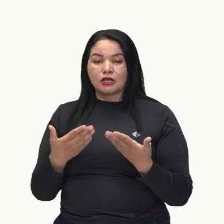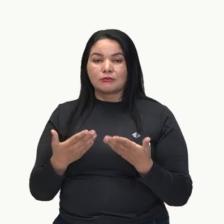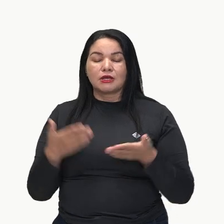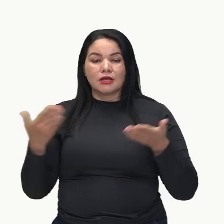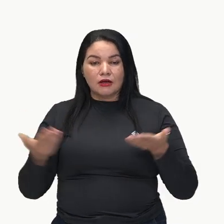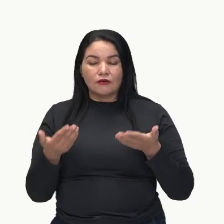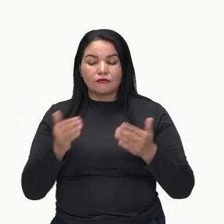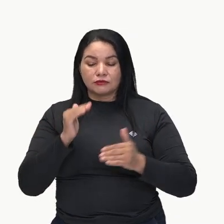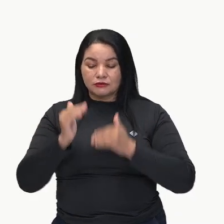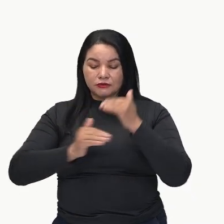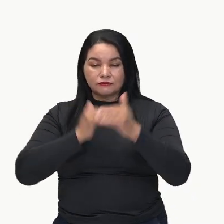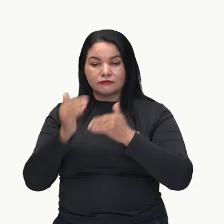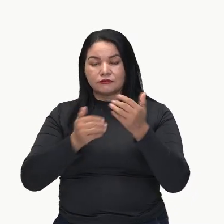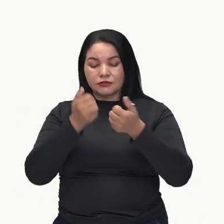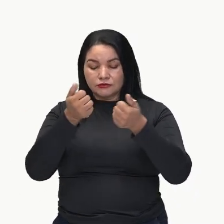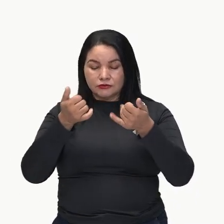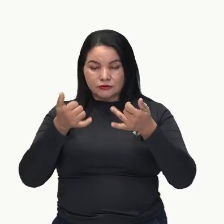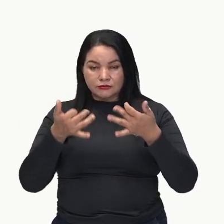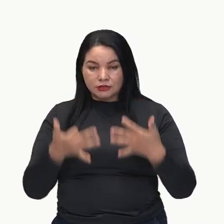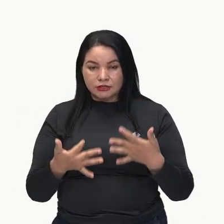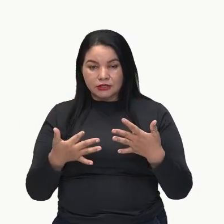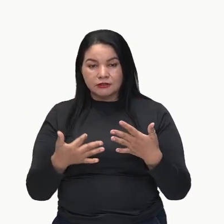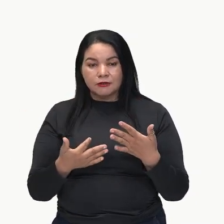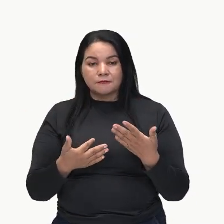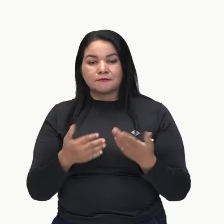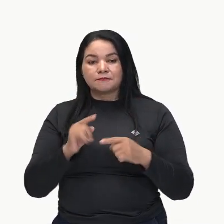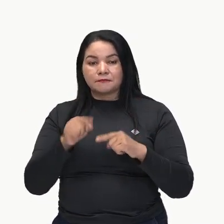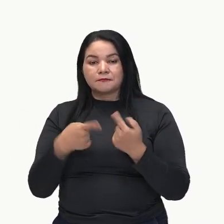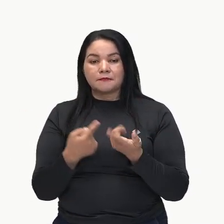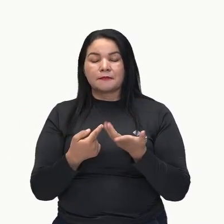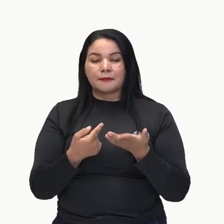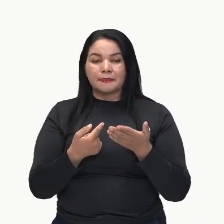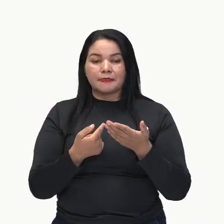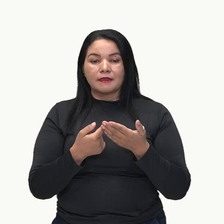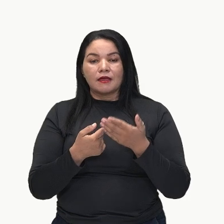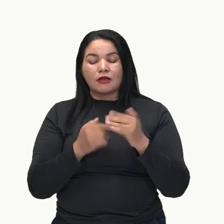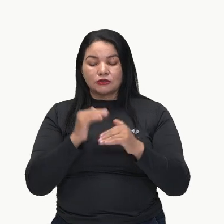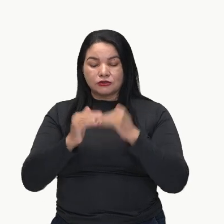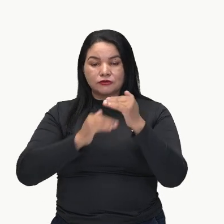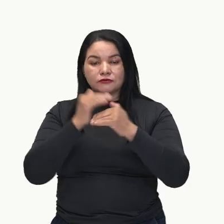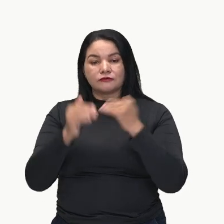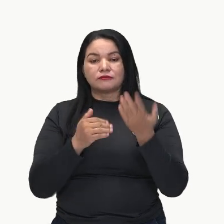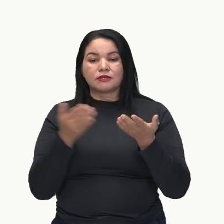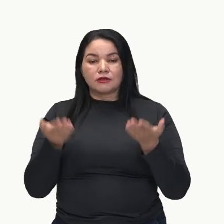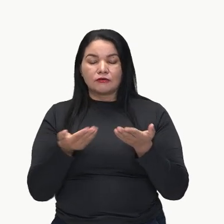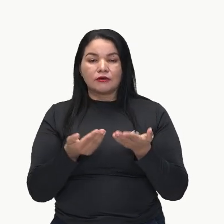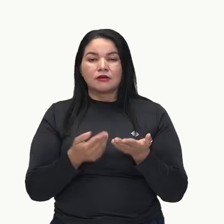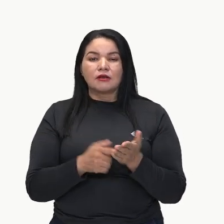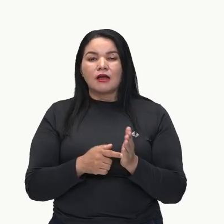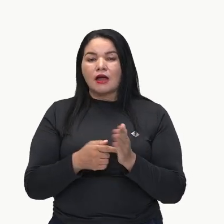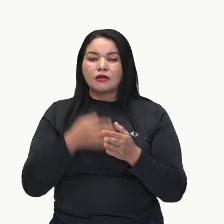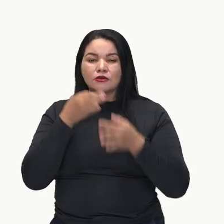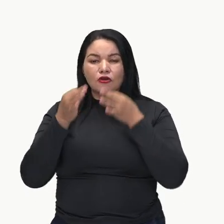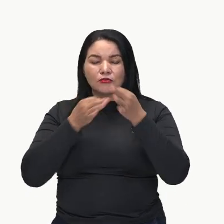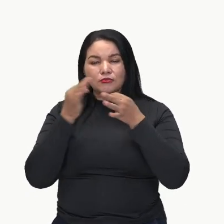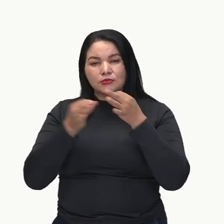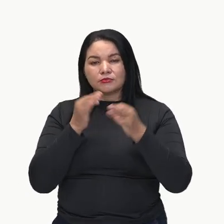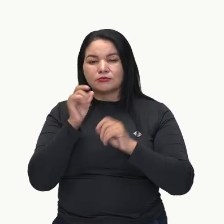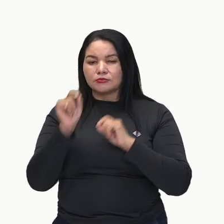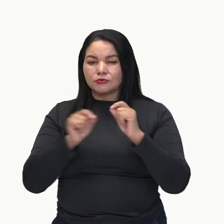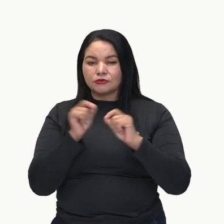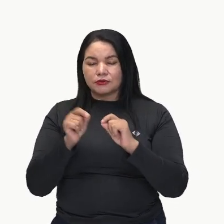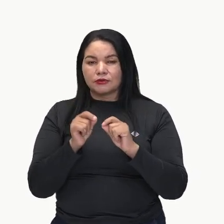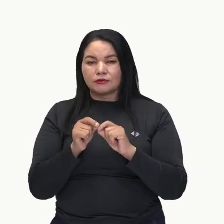aí para vocês. Olha só. Partindo da introdução para o desenvolvimento, nós tivemos os argumentos. E que argumentos foram